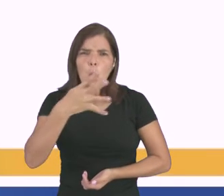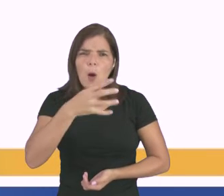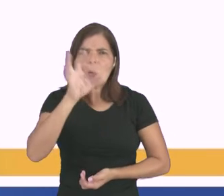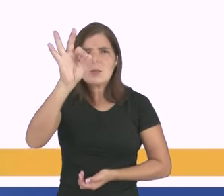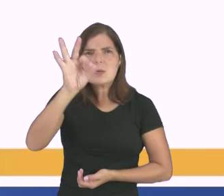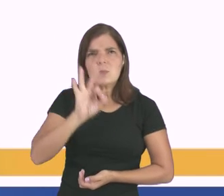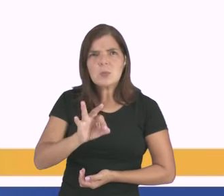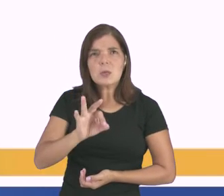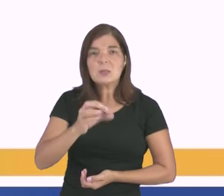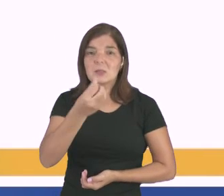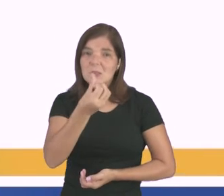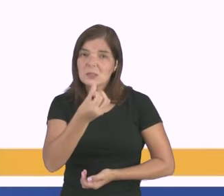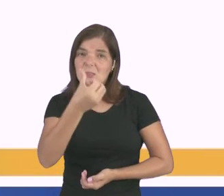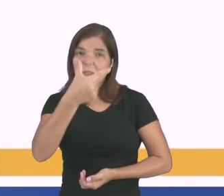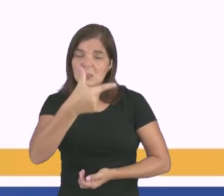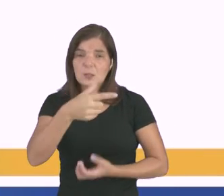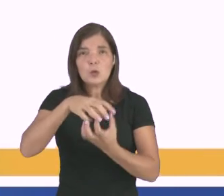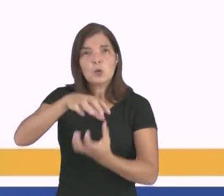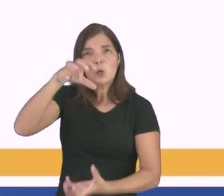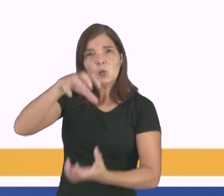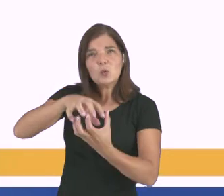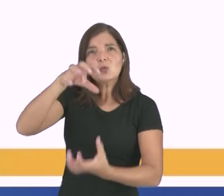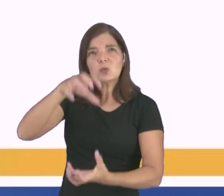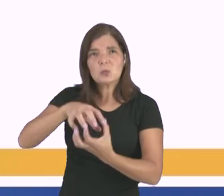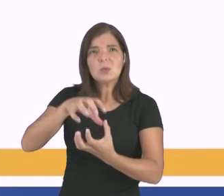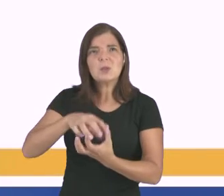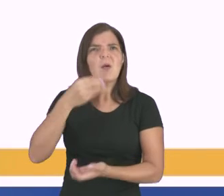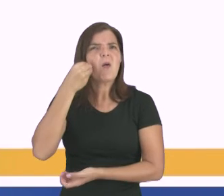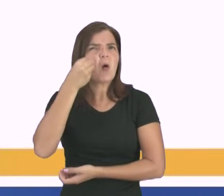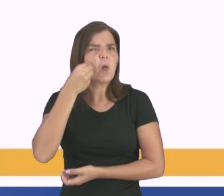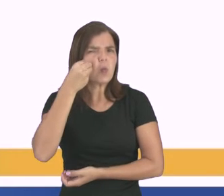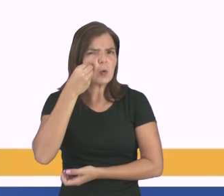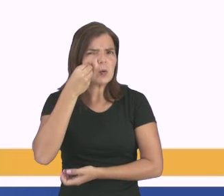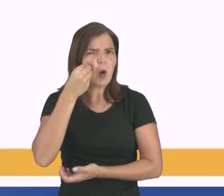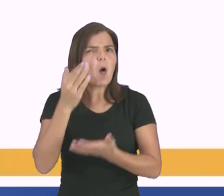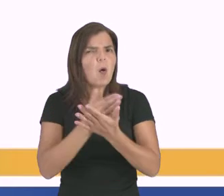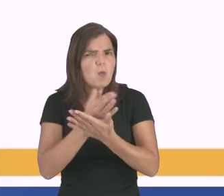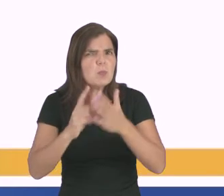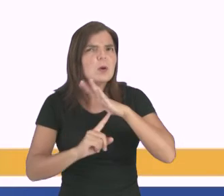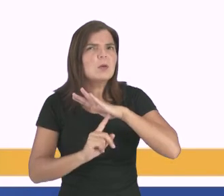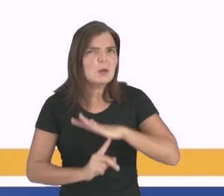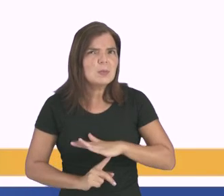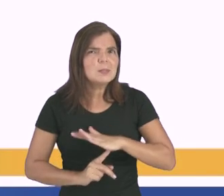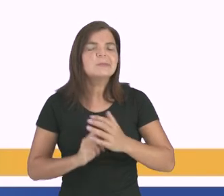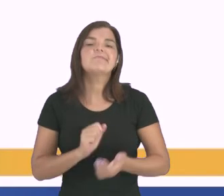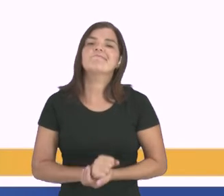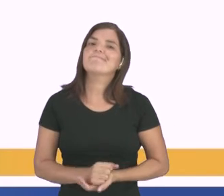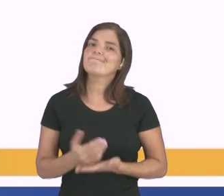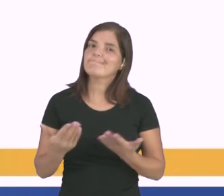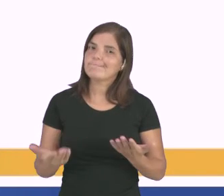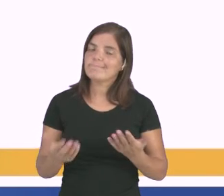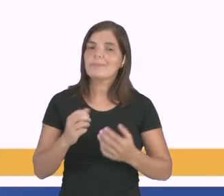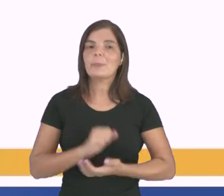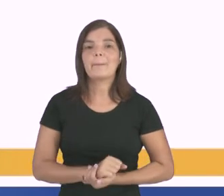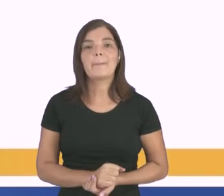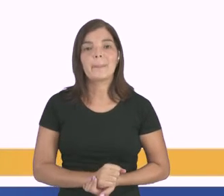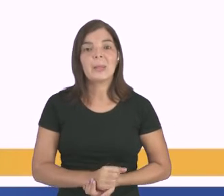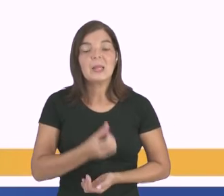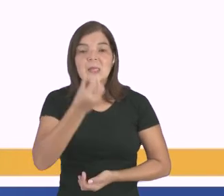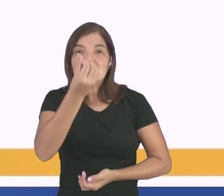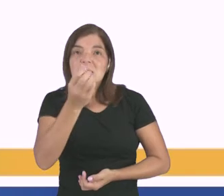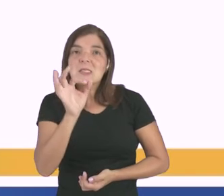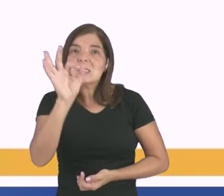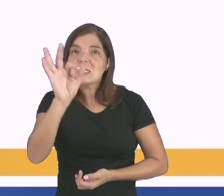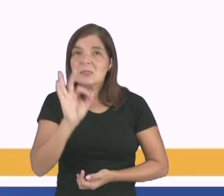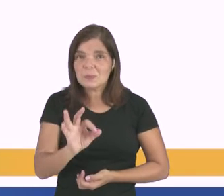% ou 62% dos idosos que sofrem abuso experimentam algum tipo de depressão? E 6